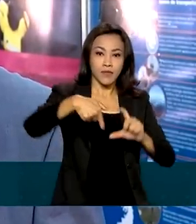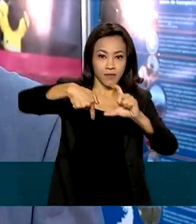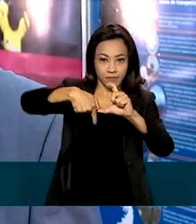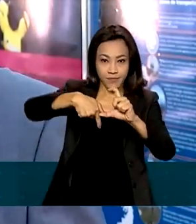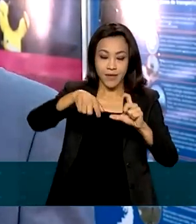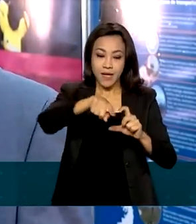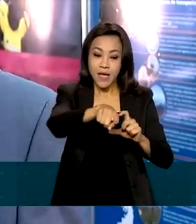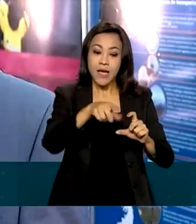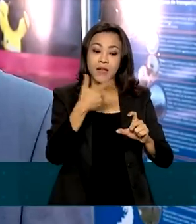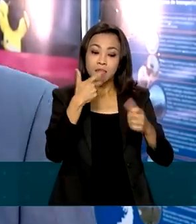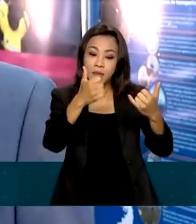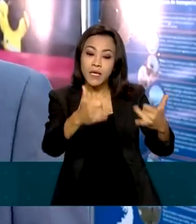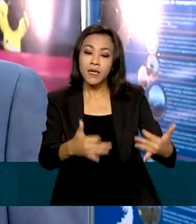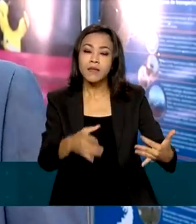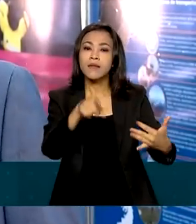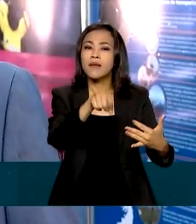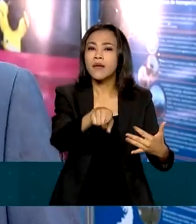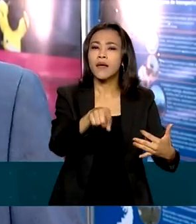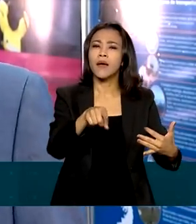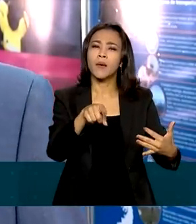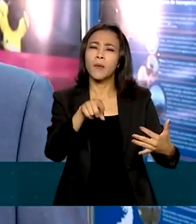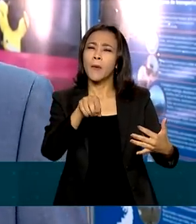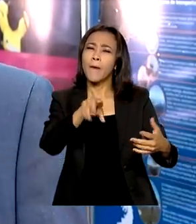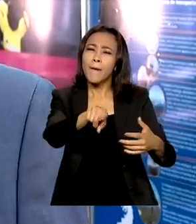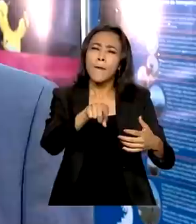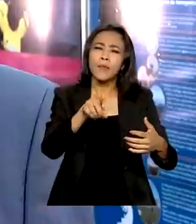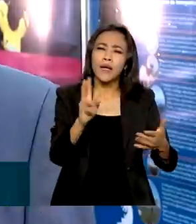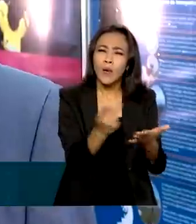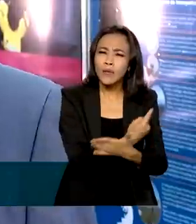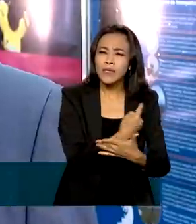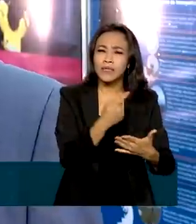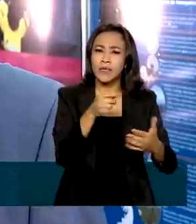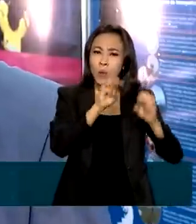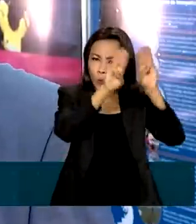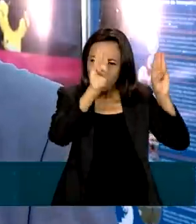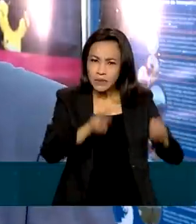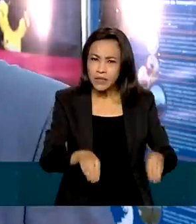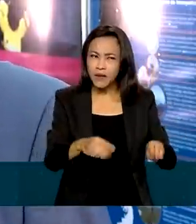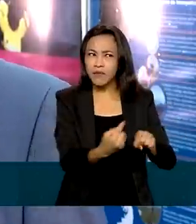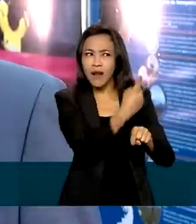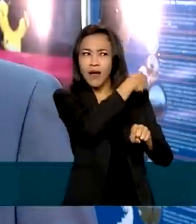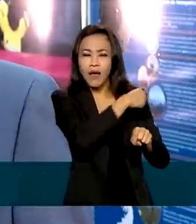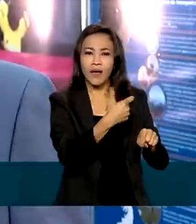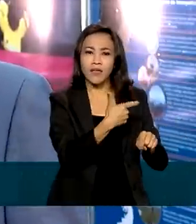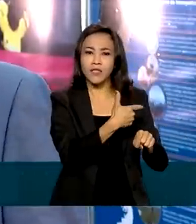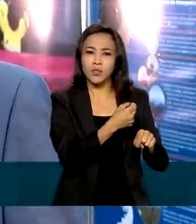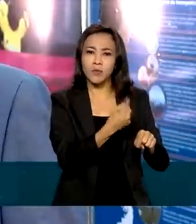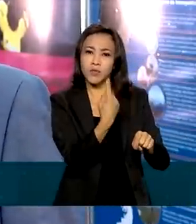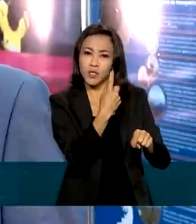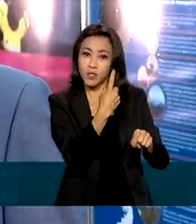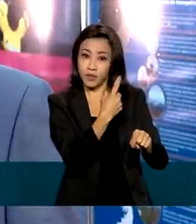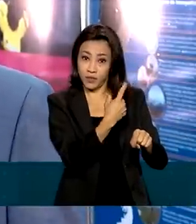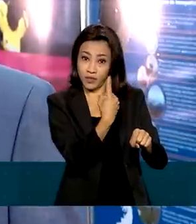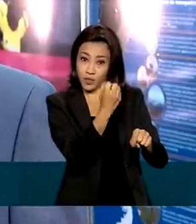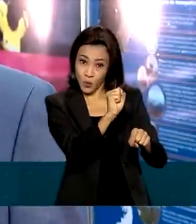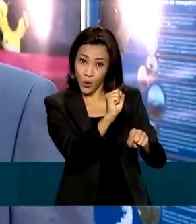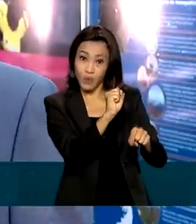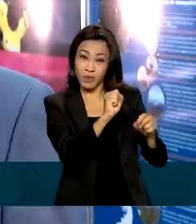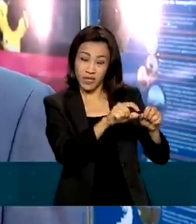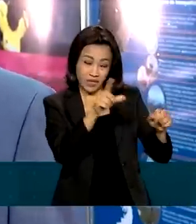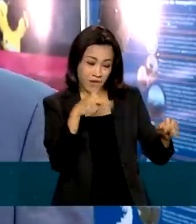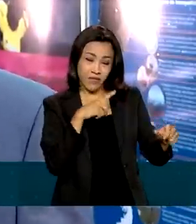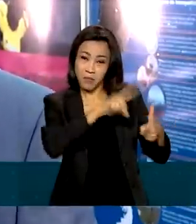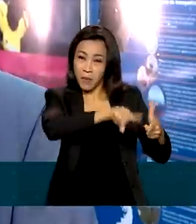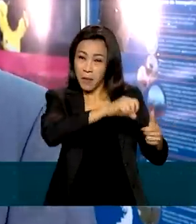projetos que sucederam à enorme tragédia do Museu Nacional, foi em 2018. Mas nós temos, inclusive, algumas que foram resgatadas do Palácio